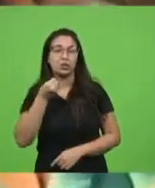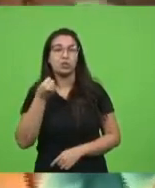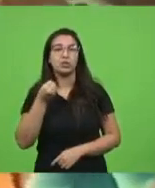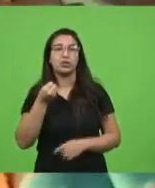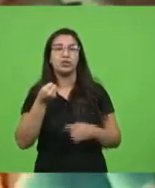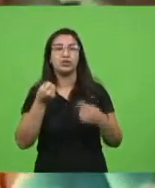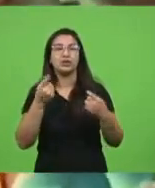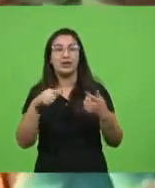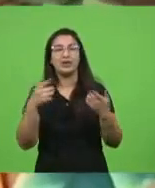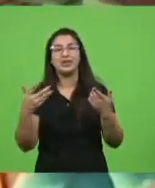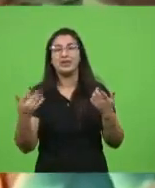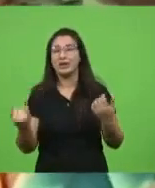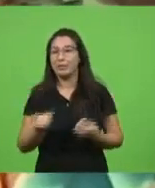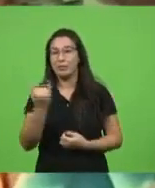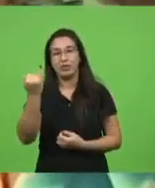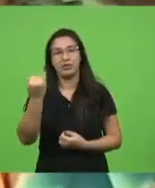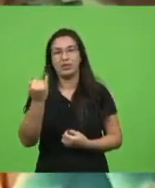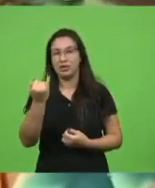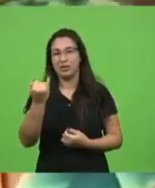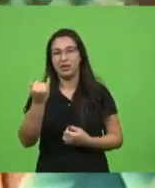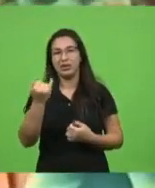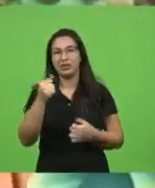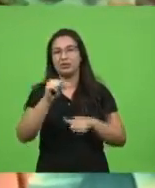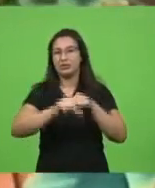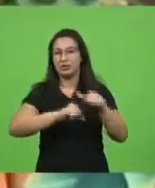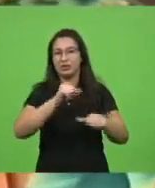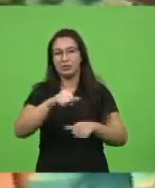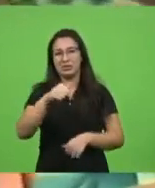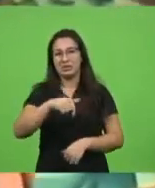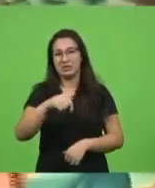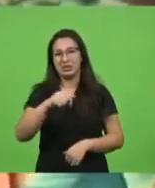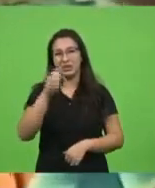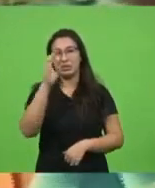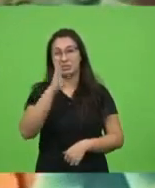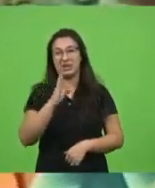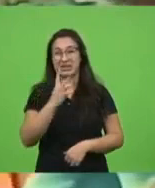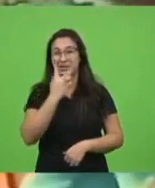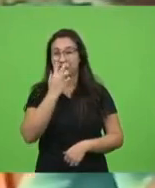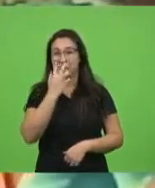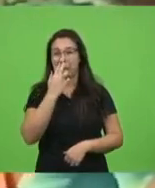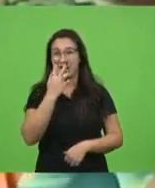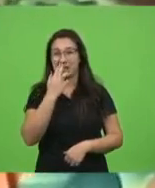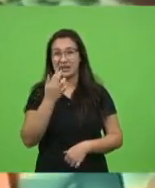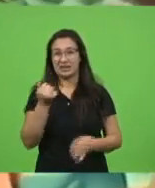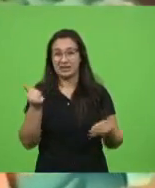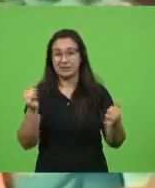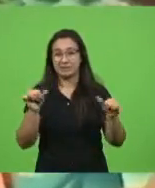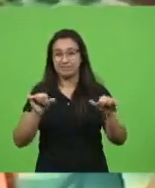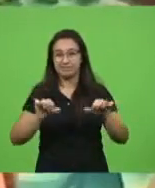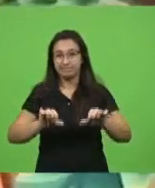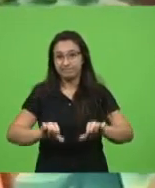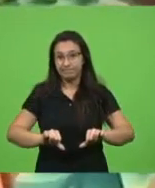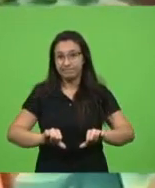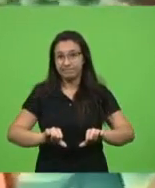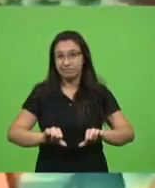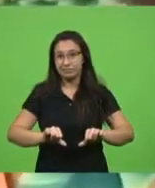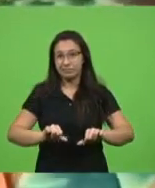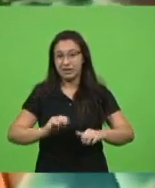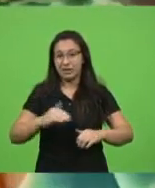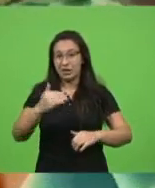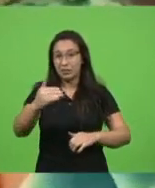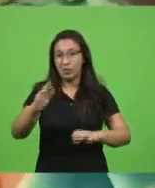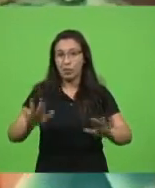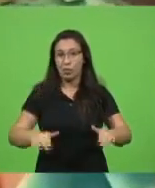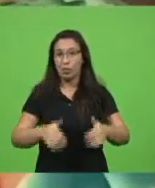deste Brasil que parece que está se esvaindo num novo Brasil. Mas penso que é